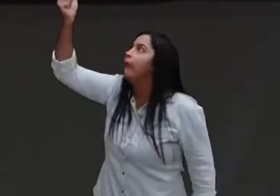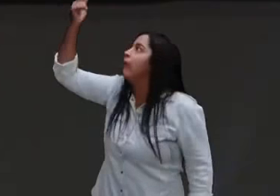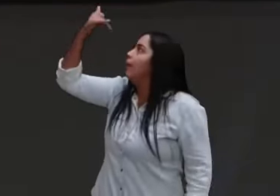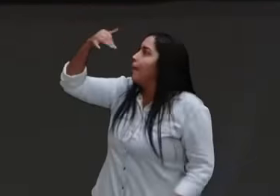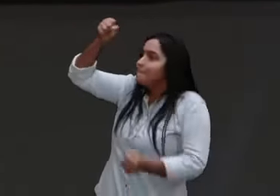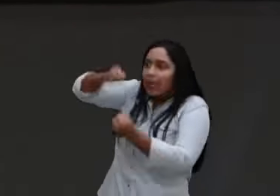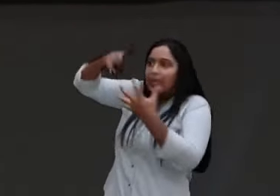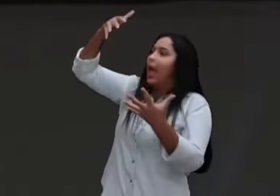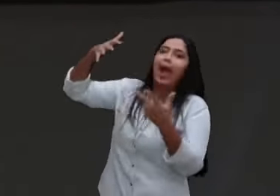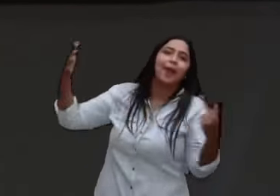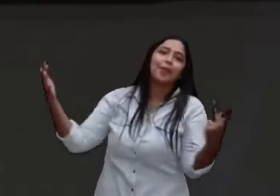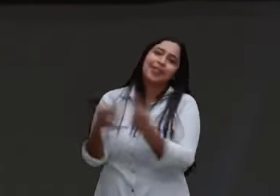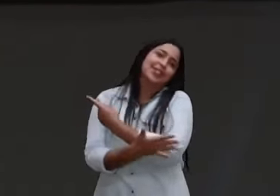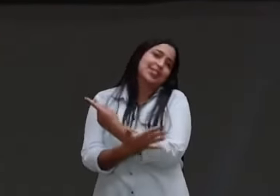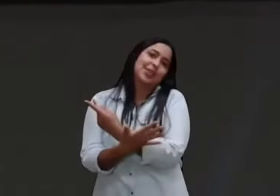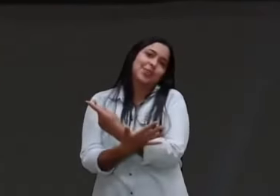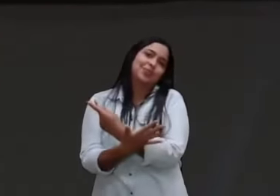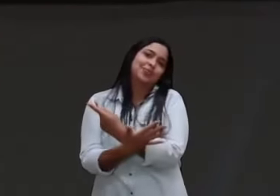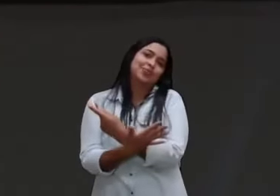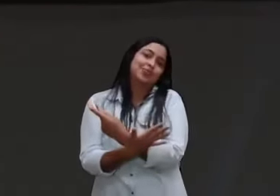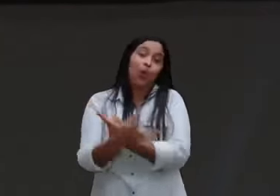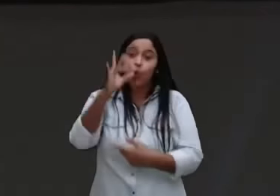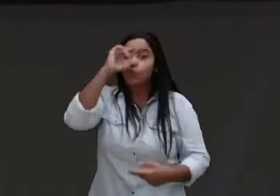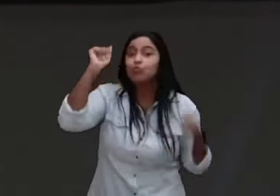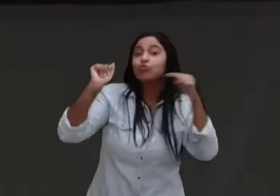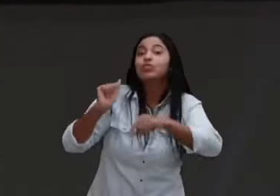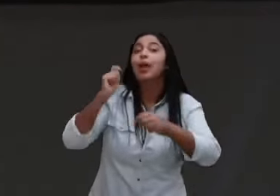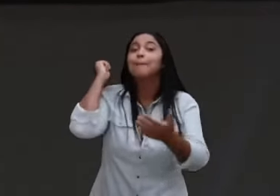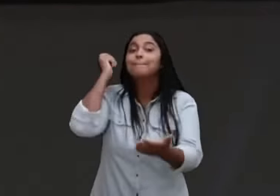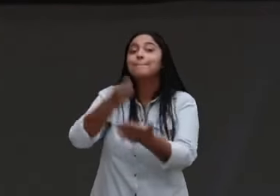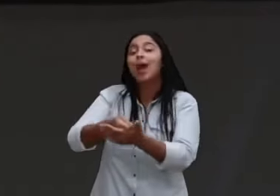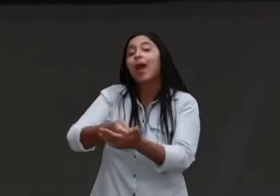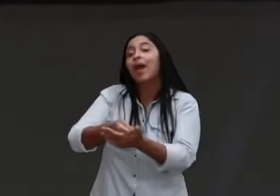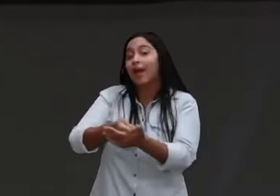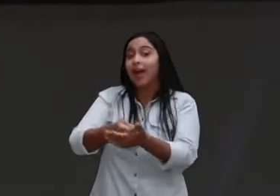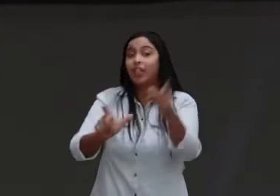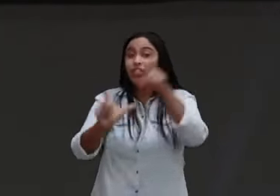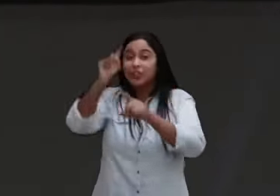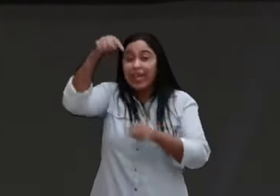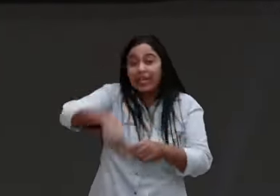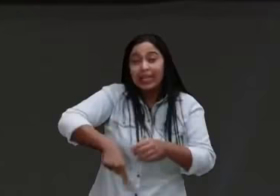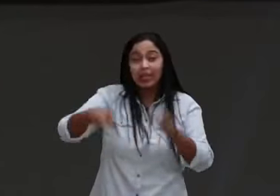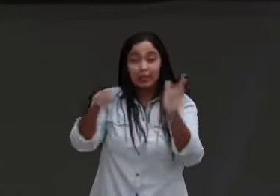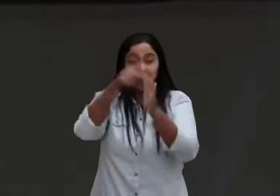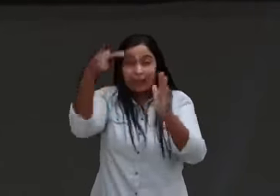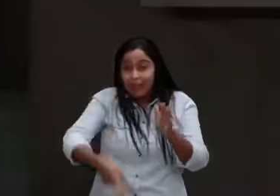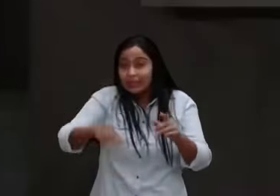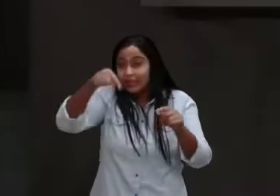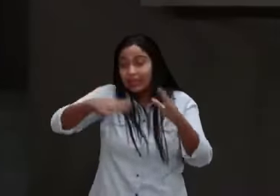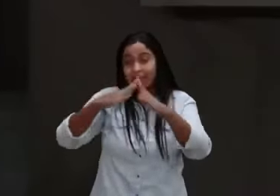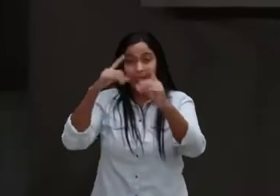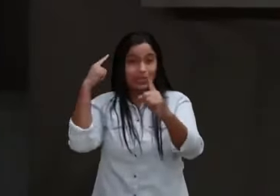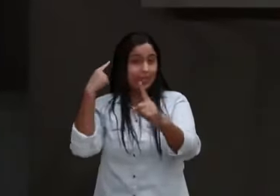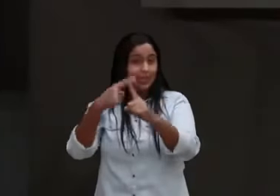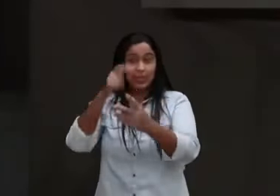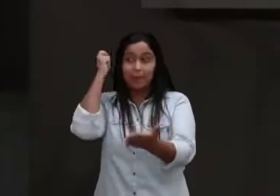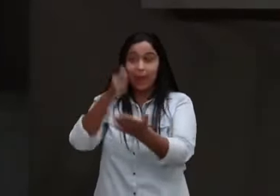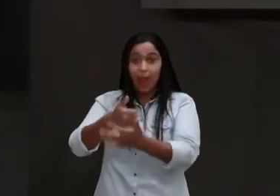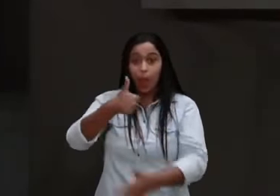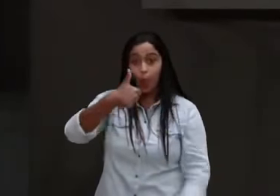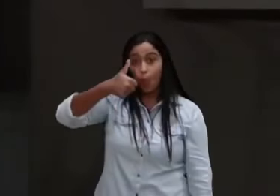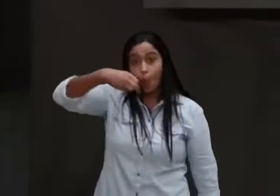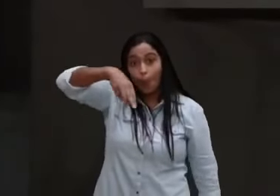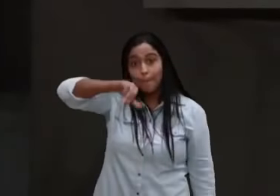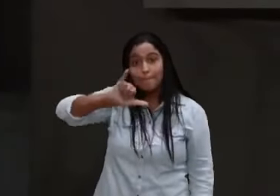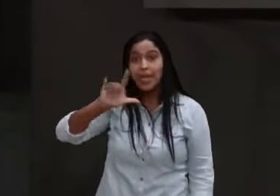uma prestação, para pagar aqui na igreja, de um milhão, eu não tinha esse dinheiro, e a gente estava fazendo campanha, na igreja, e o